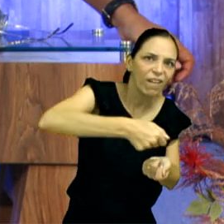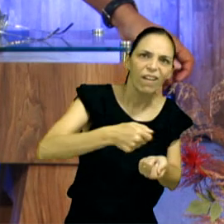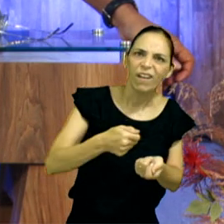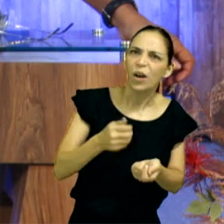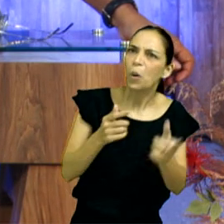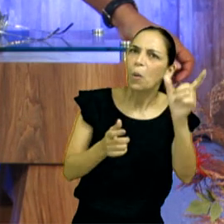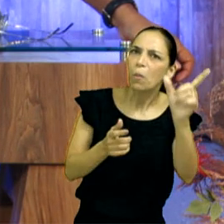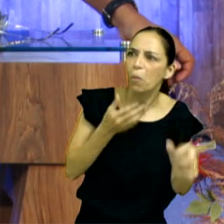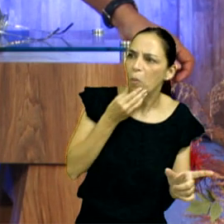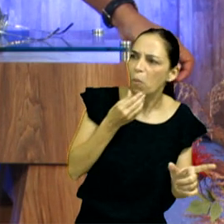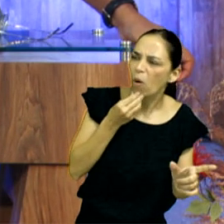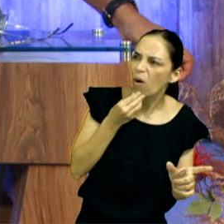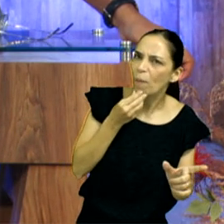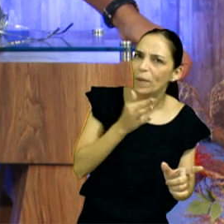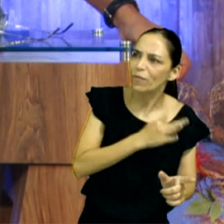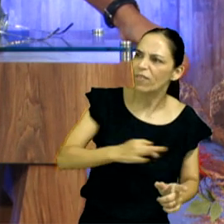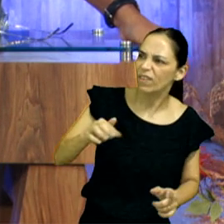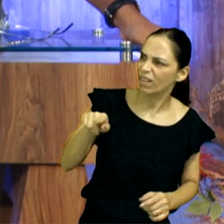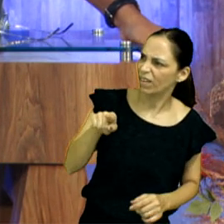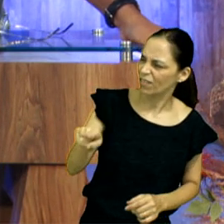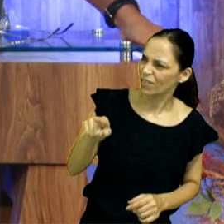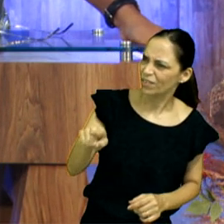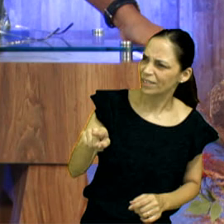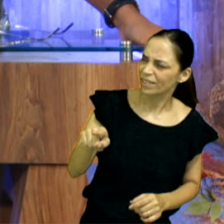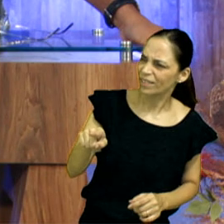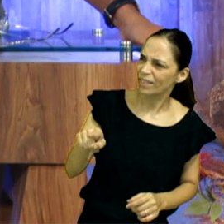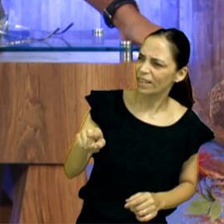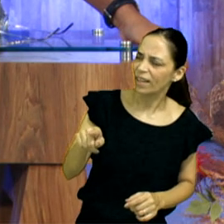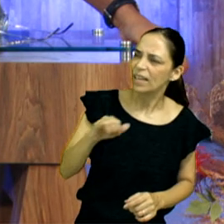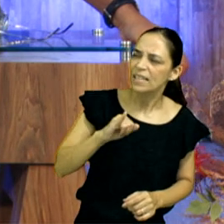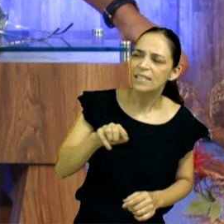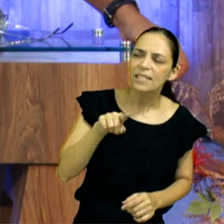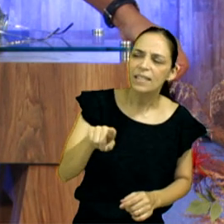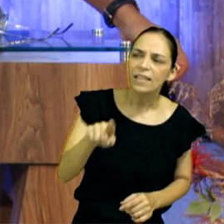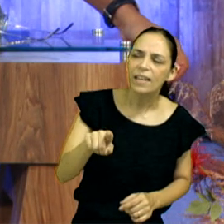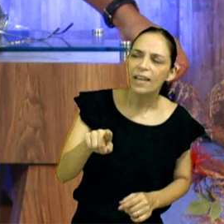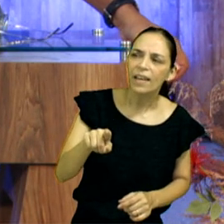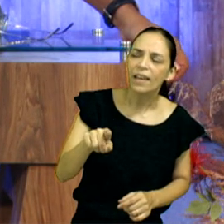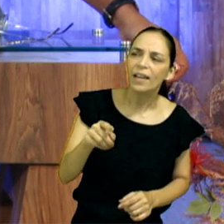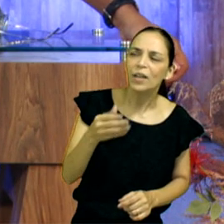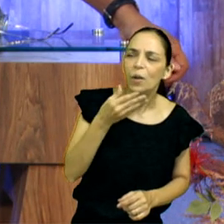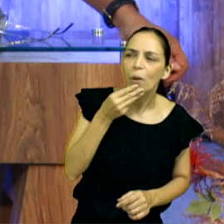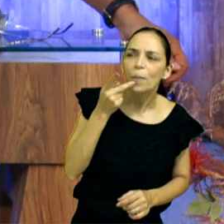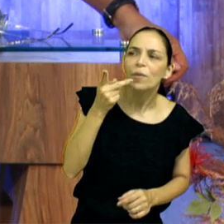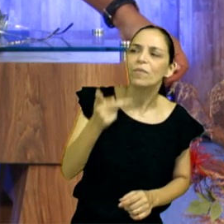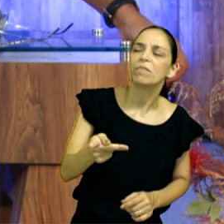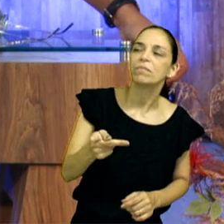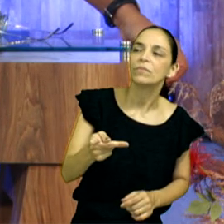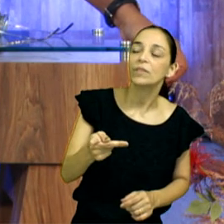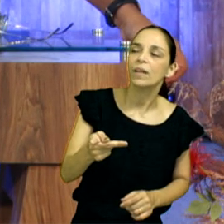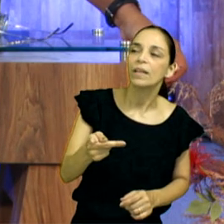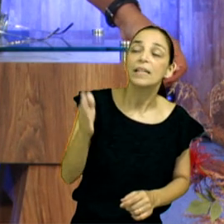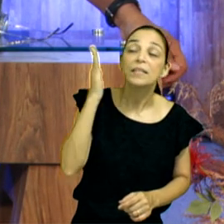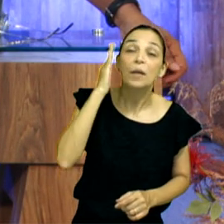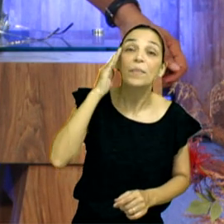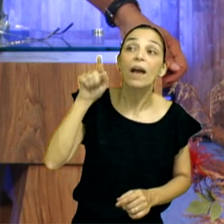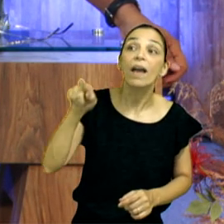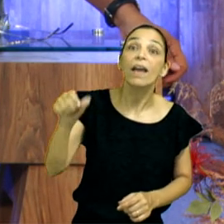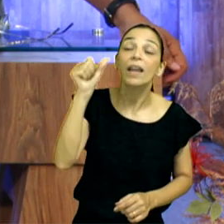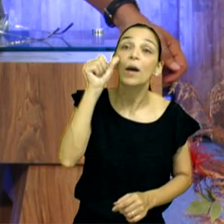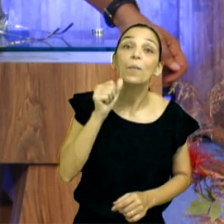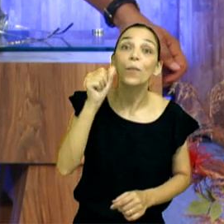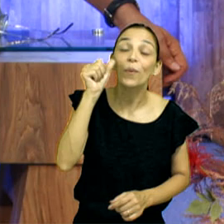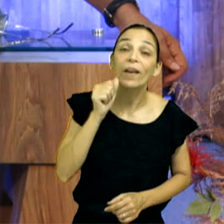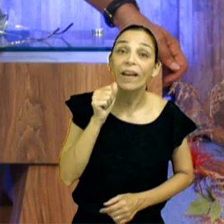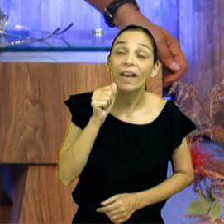consigo mesmo, se este for a profeta, bem saberia quem e qual é a mulher que lhe tocou, pois é